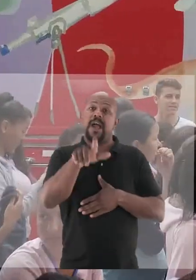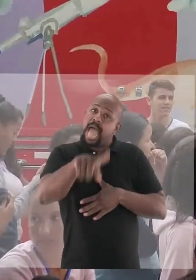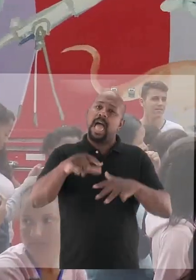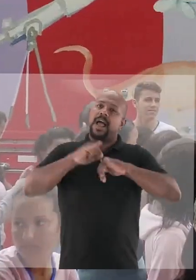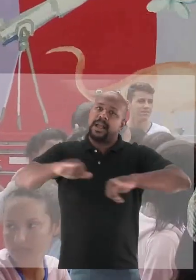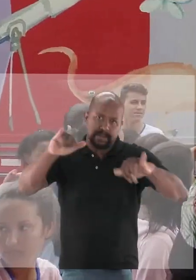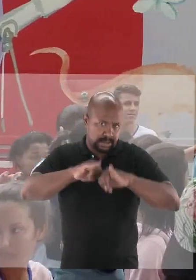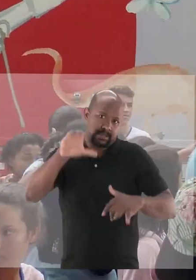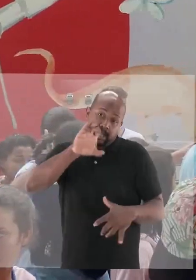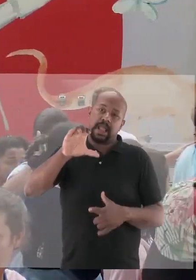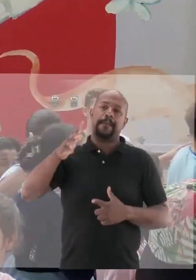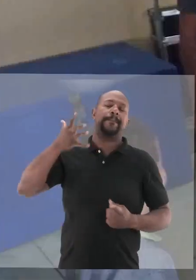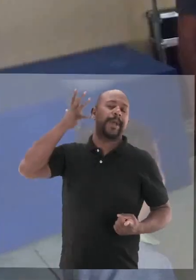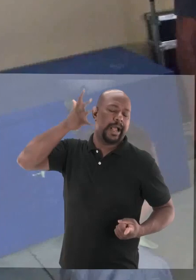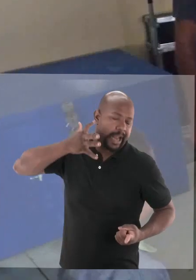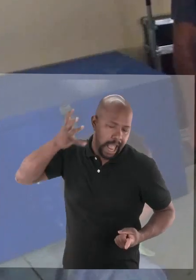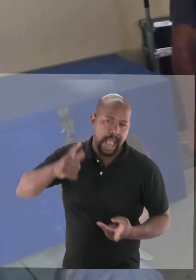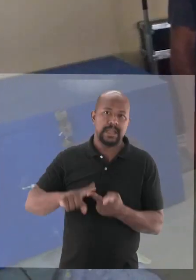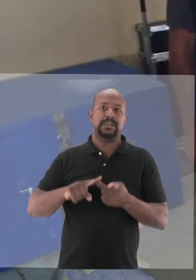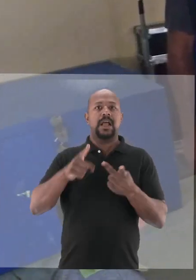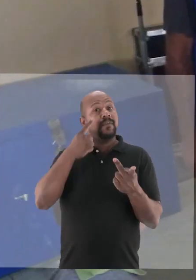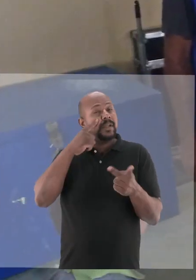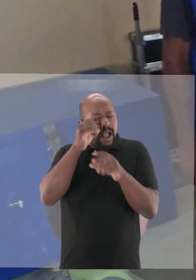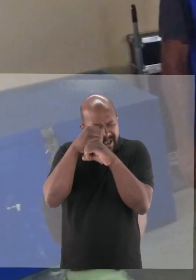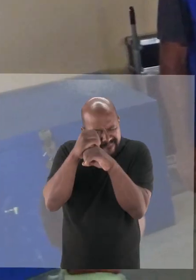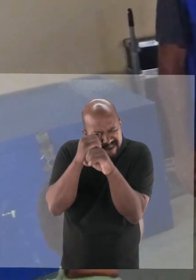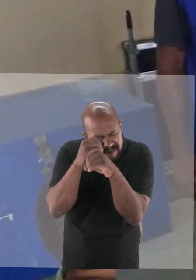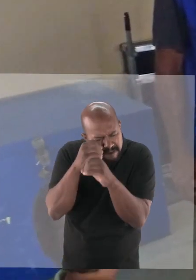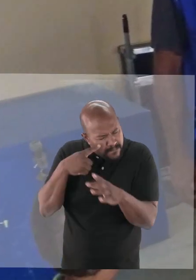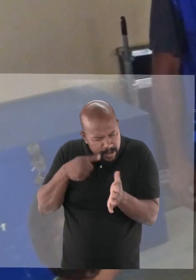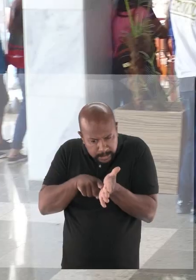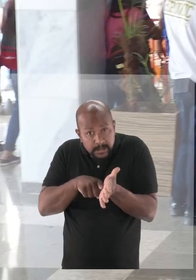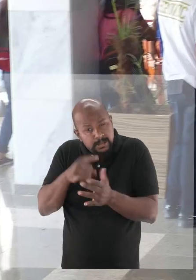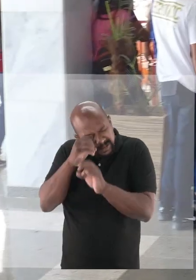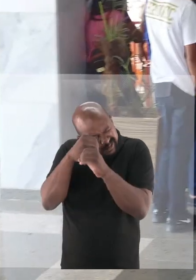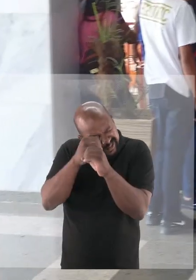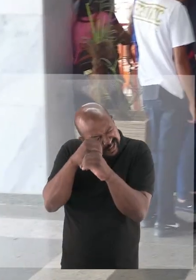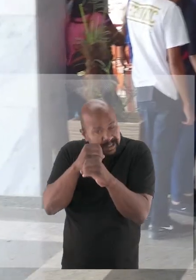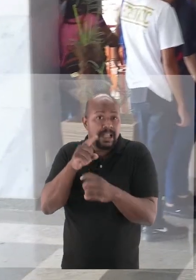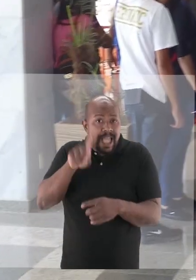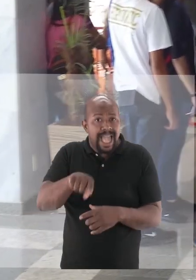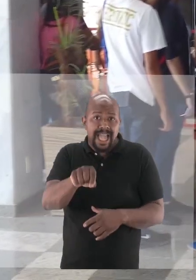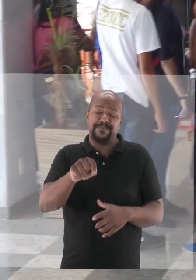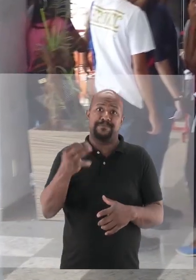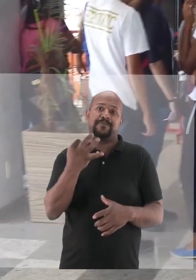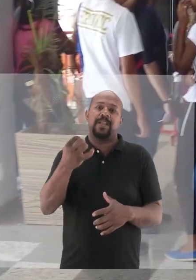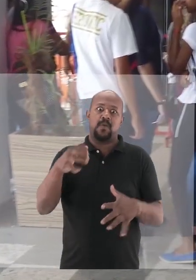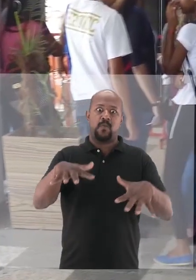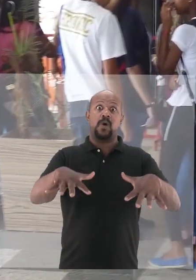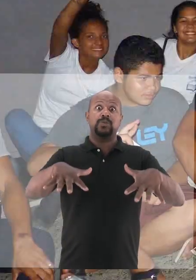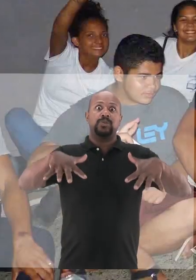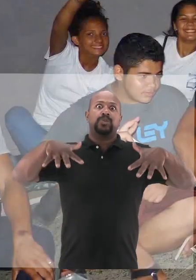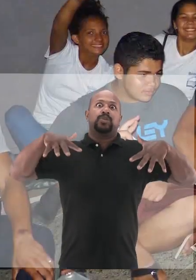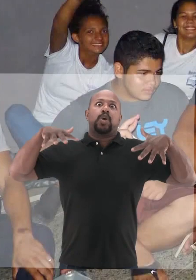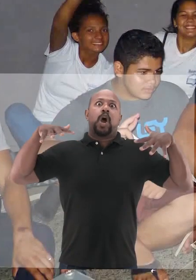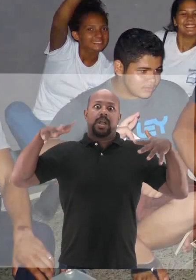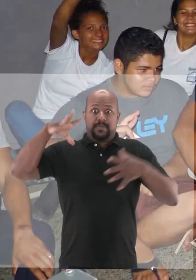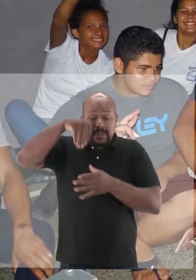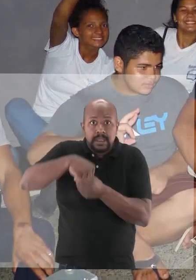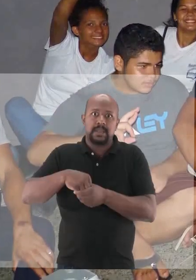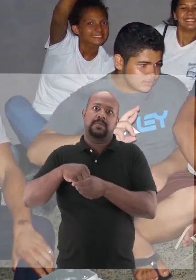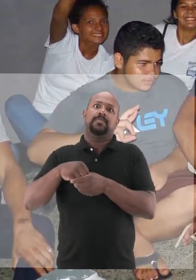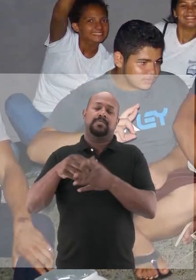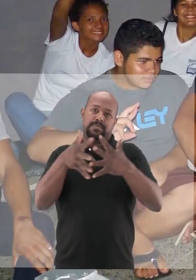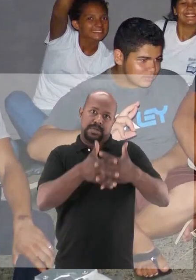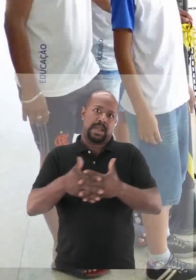divulgação científica através de palestras, de observações e microscópios, que é um auditório multimídia,